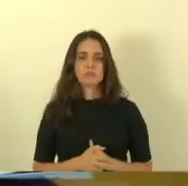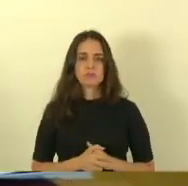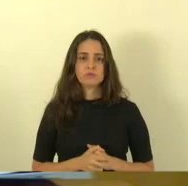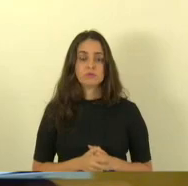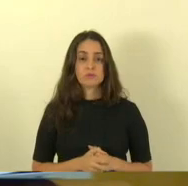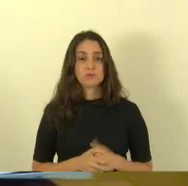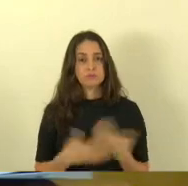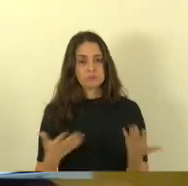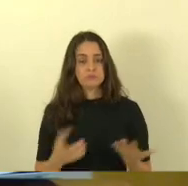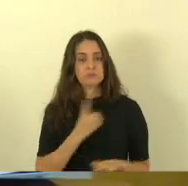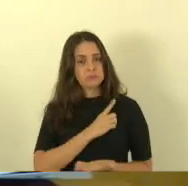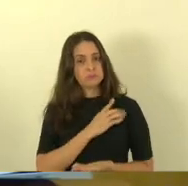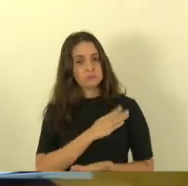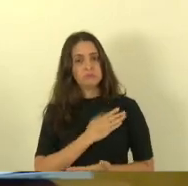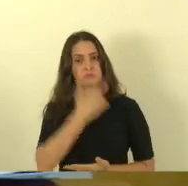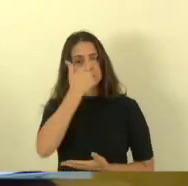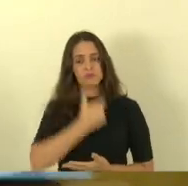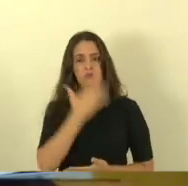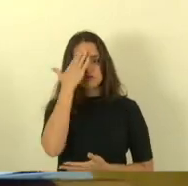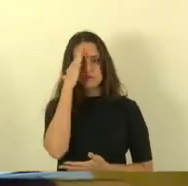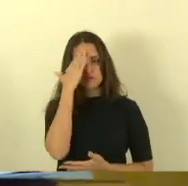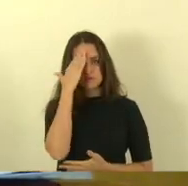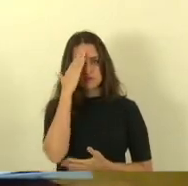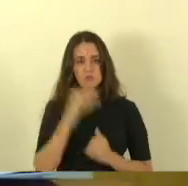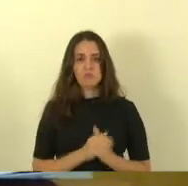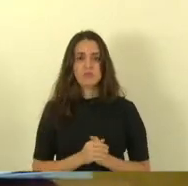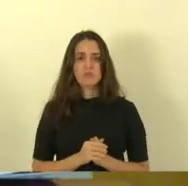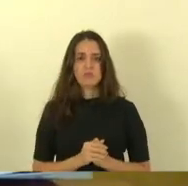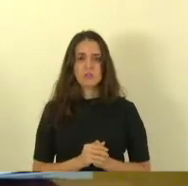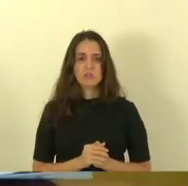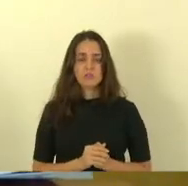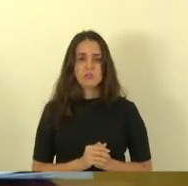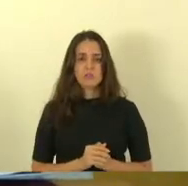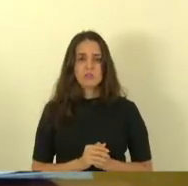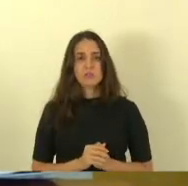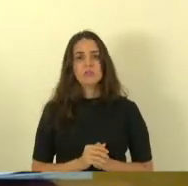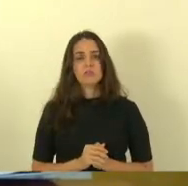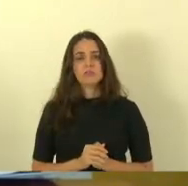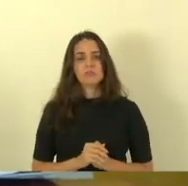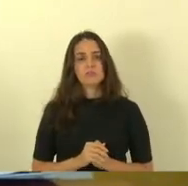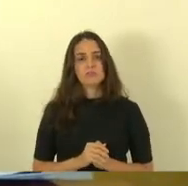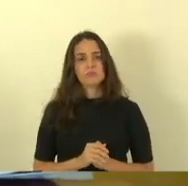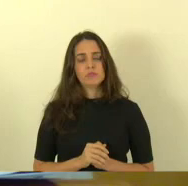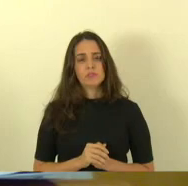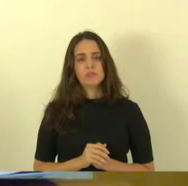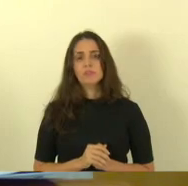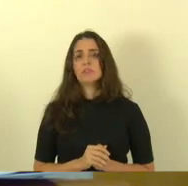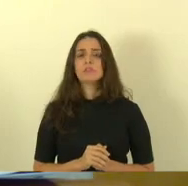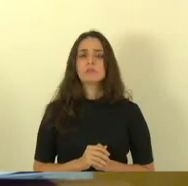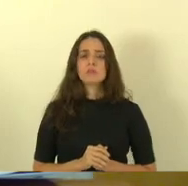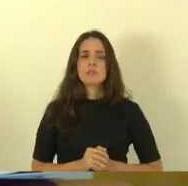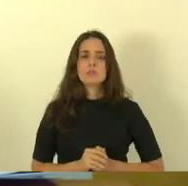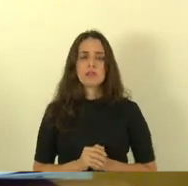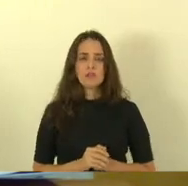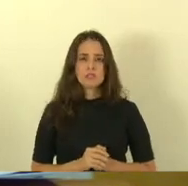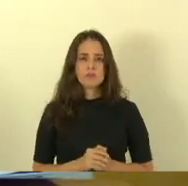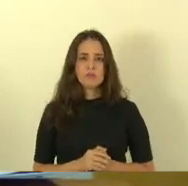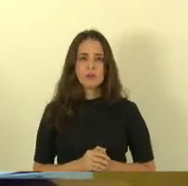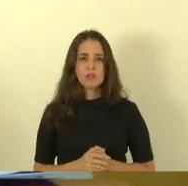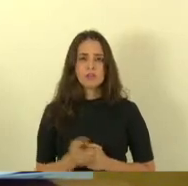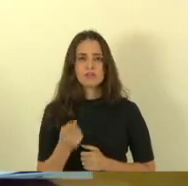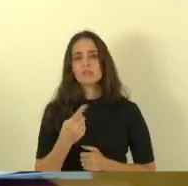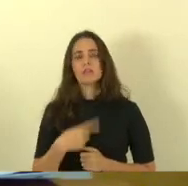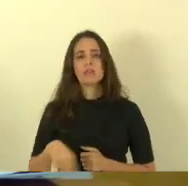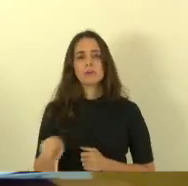o que eu entendi é que a reivindicação é de sessenta é isso eu entendi que a